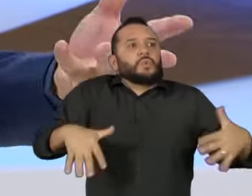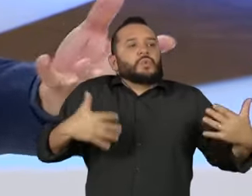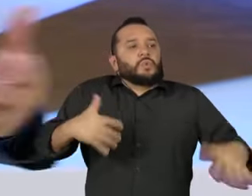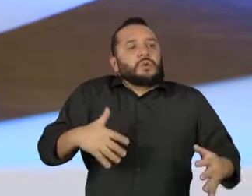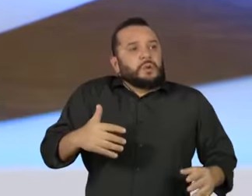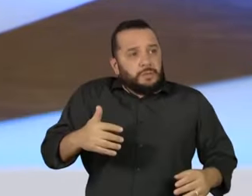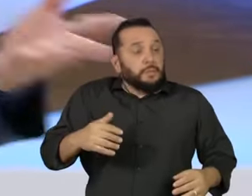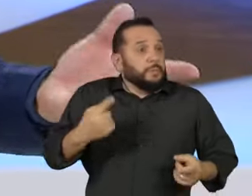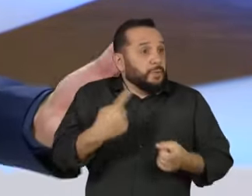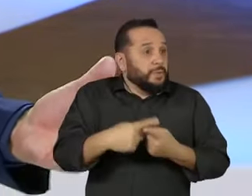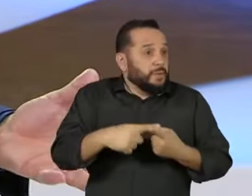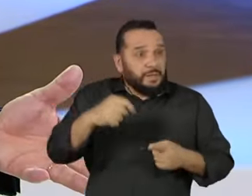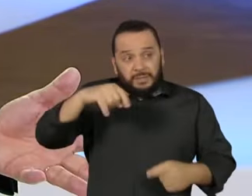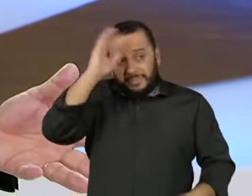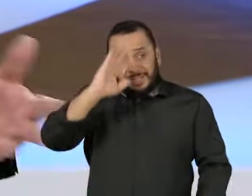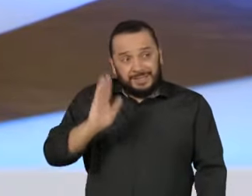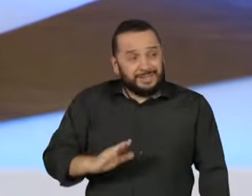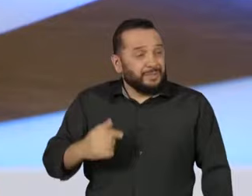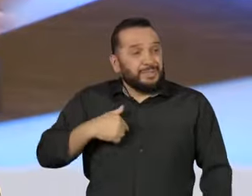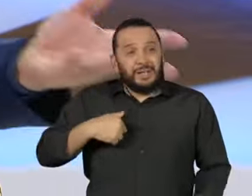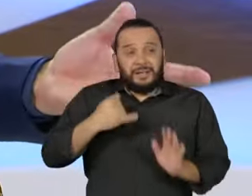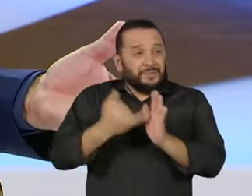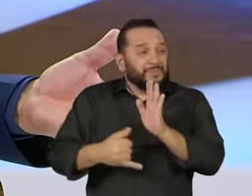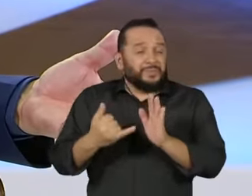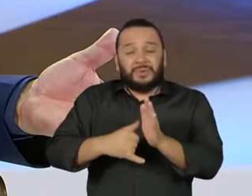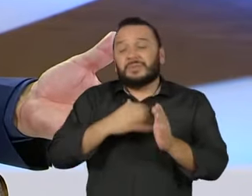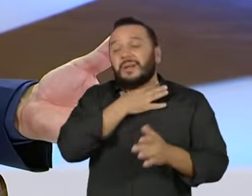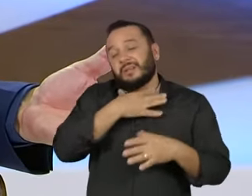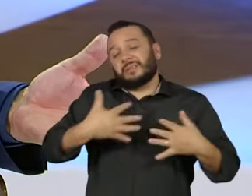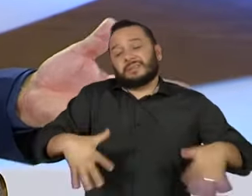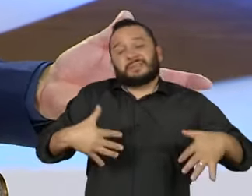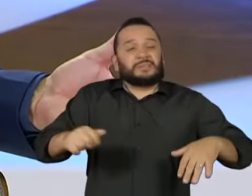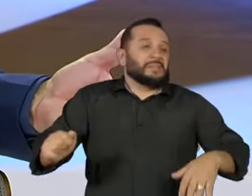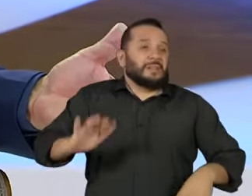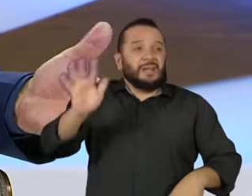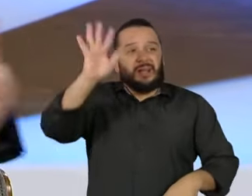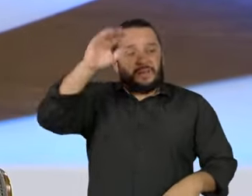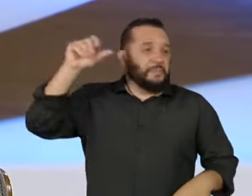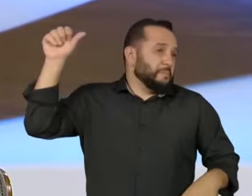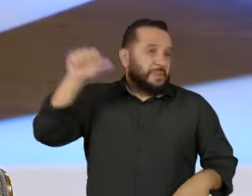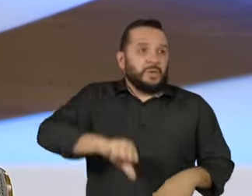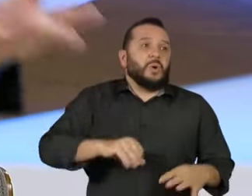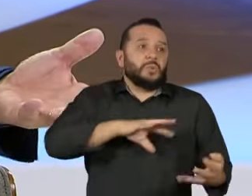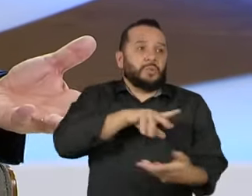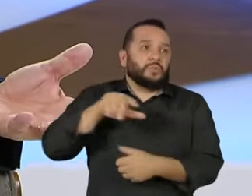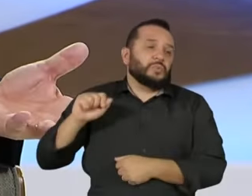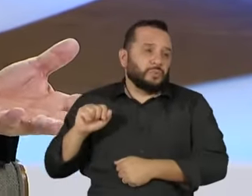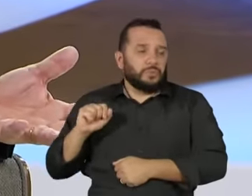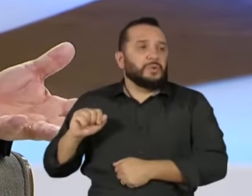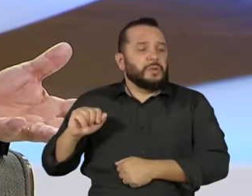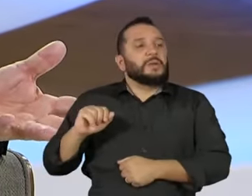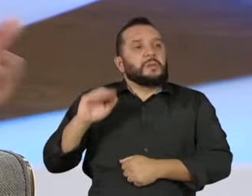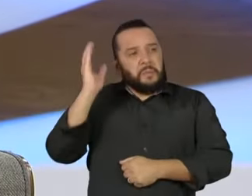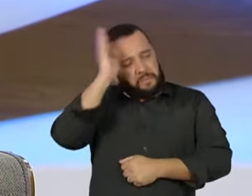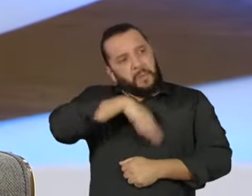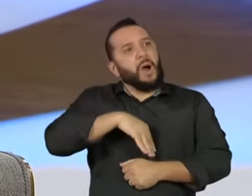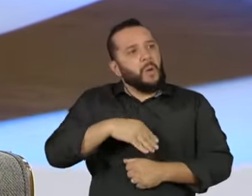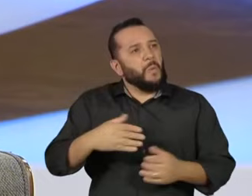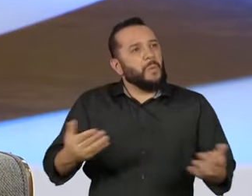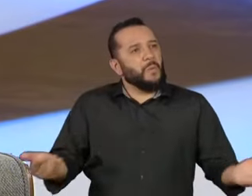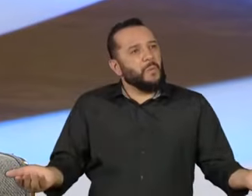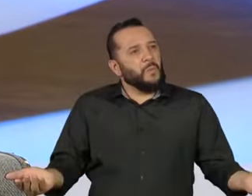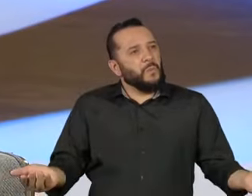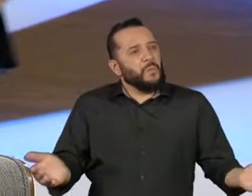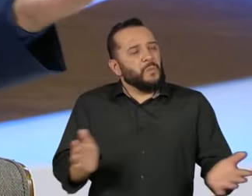temos uma carga tributária hiper mal distribuída, nós temos um sistema tributário que dos piores do mundo e perverso do ponto de vista social. Então,